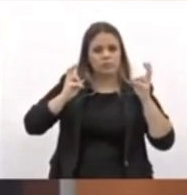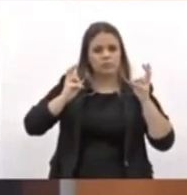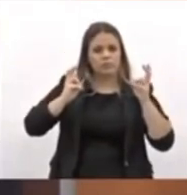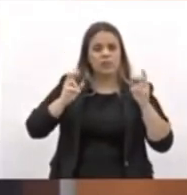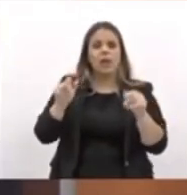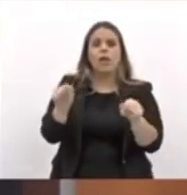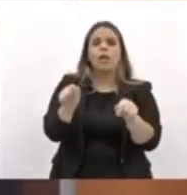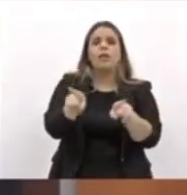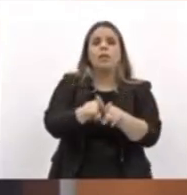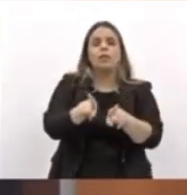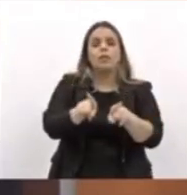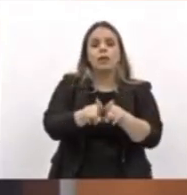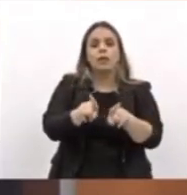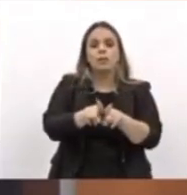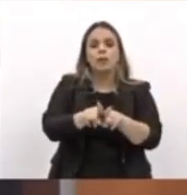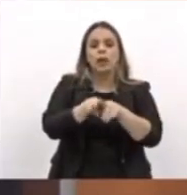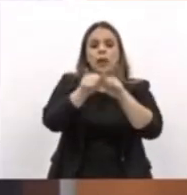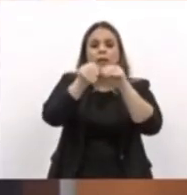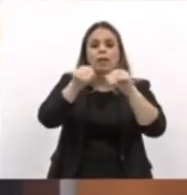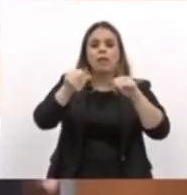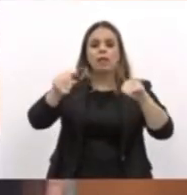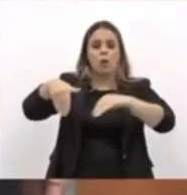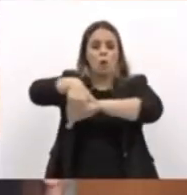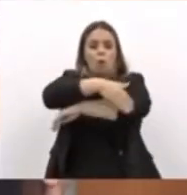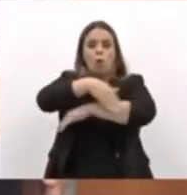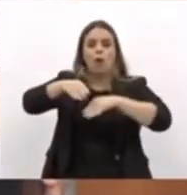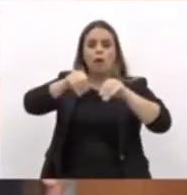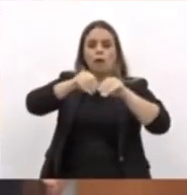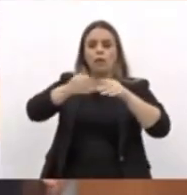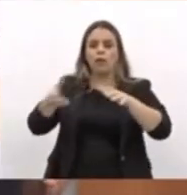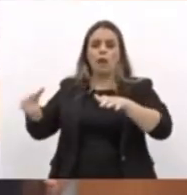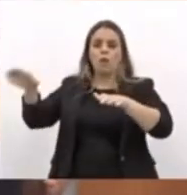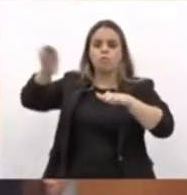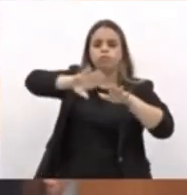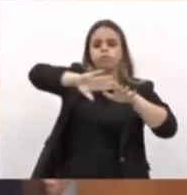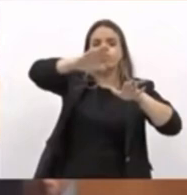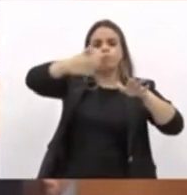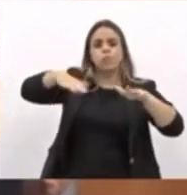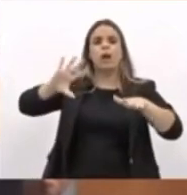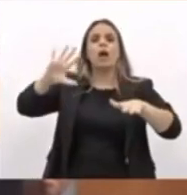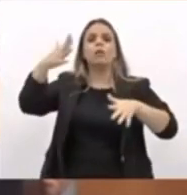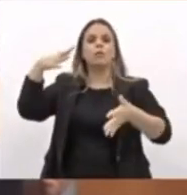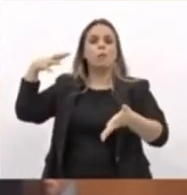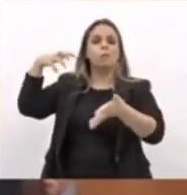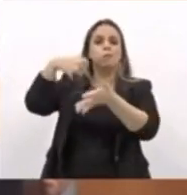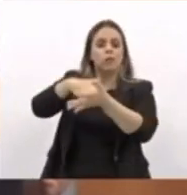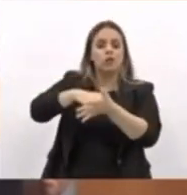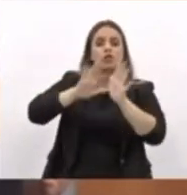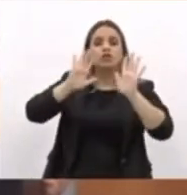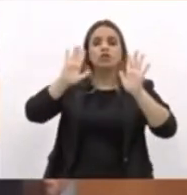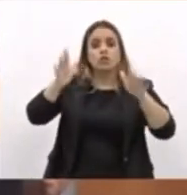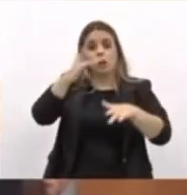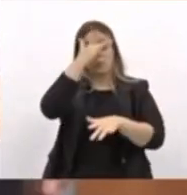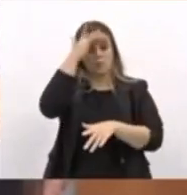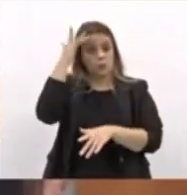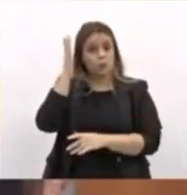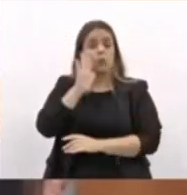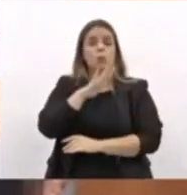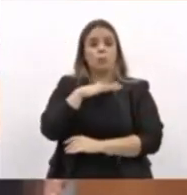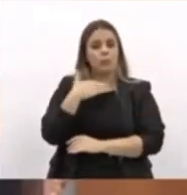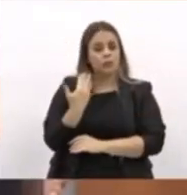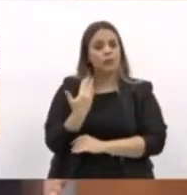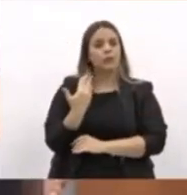Despejar terra nas rodovias e provocar acidentes que levaram já à morte de